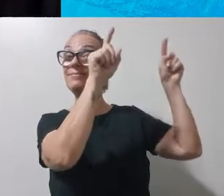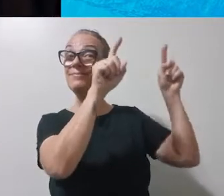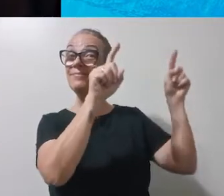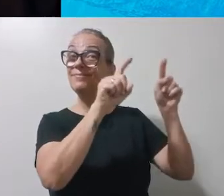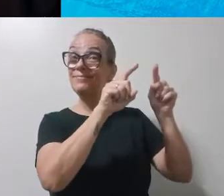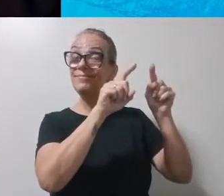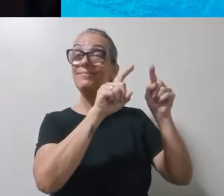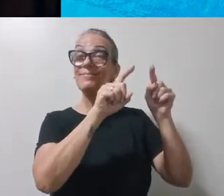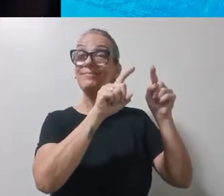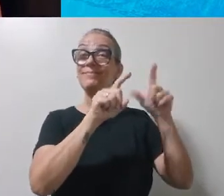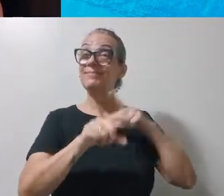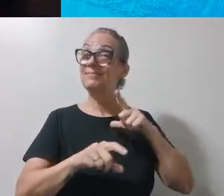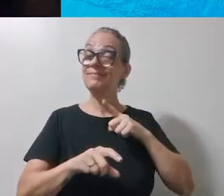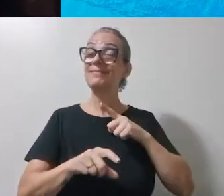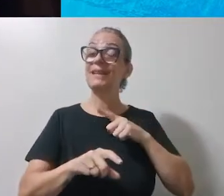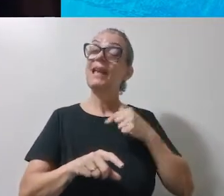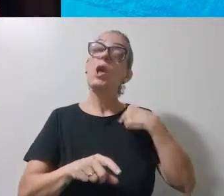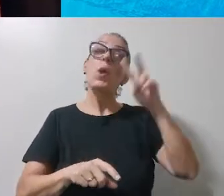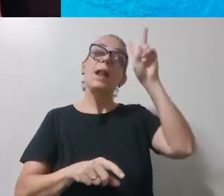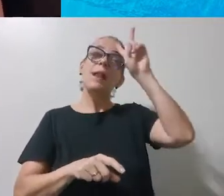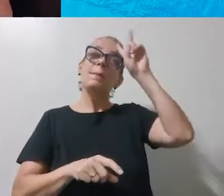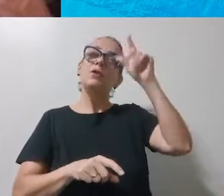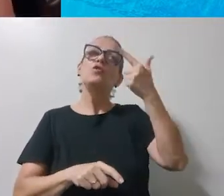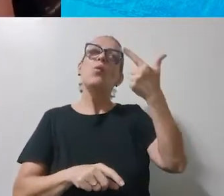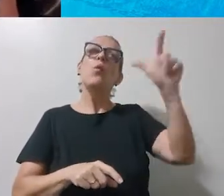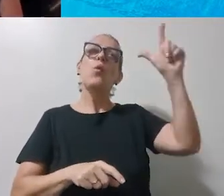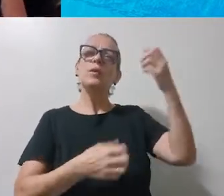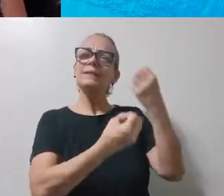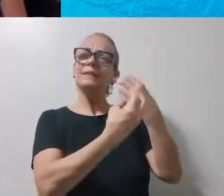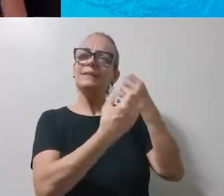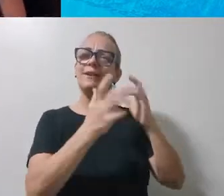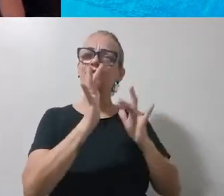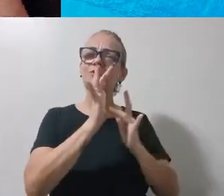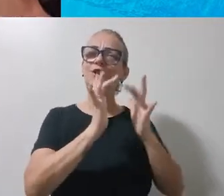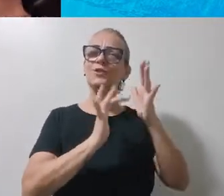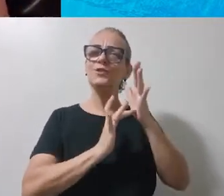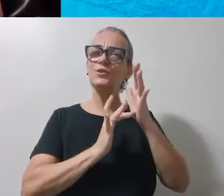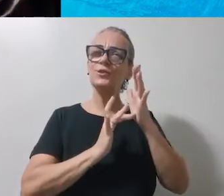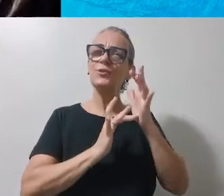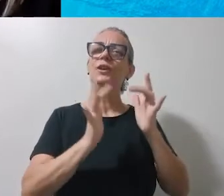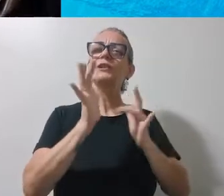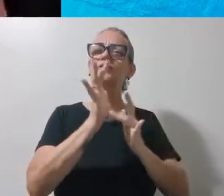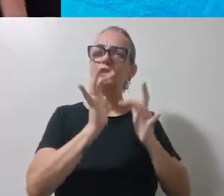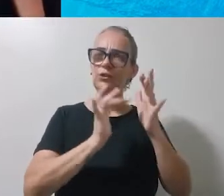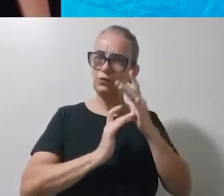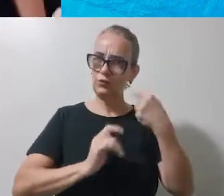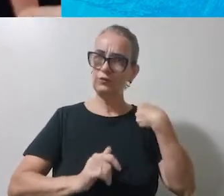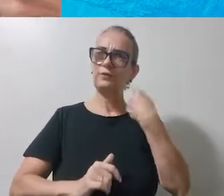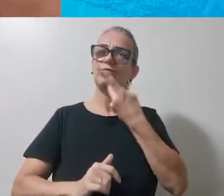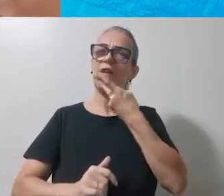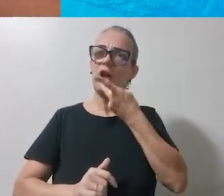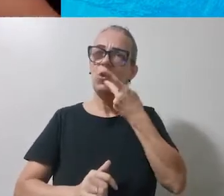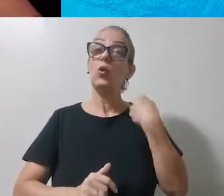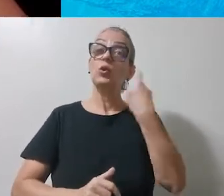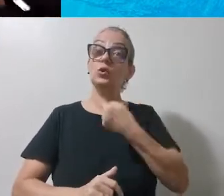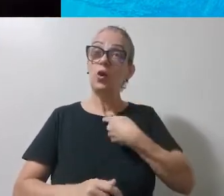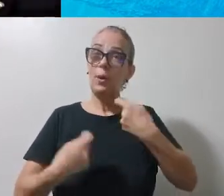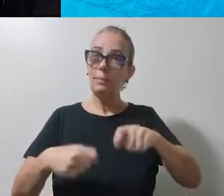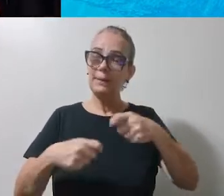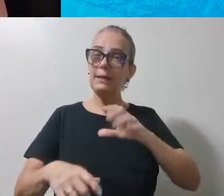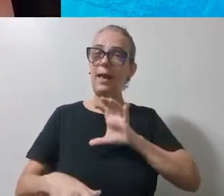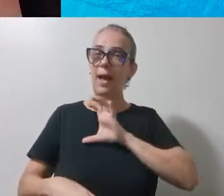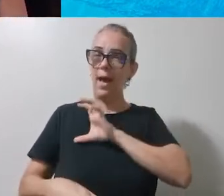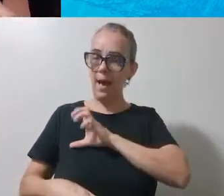Lembrei de um outro ensinamento de Jesus. Jesus nos ensinou que devemos amar, mas devemos também nos